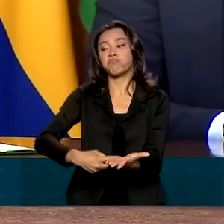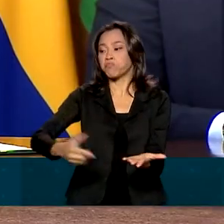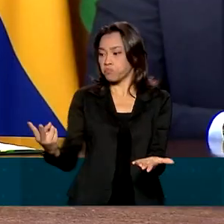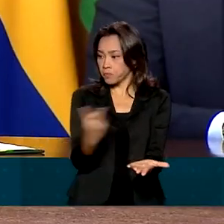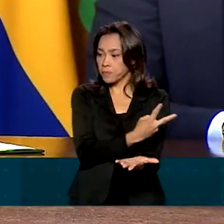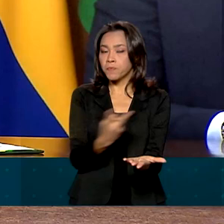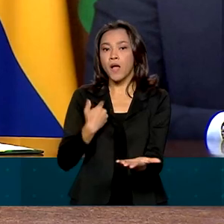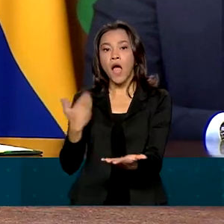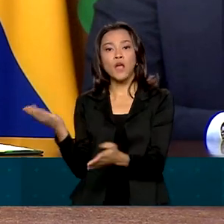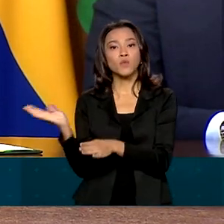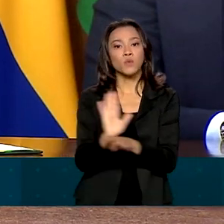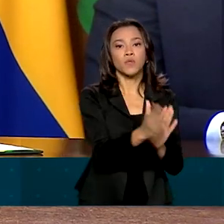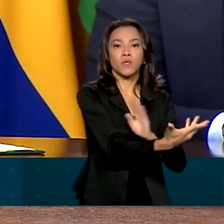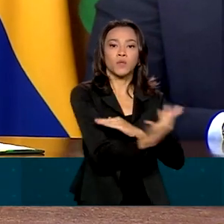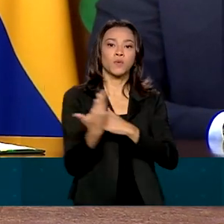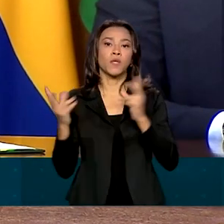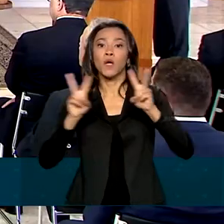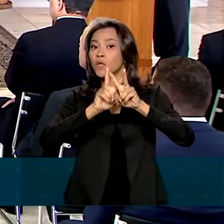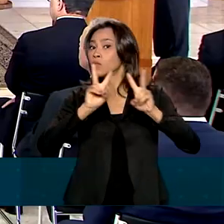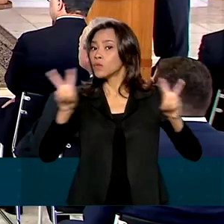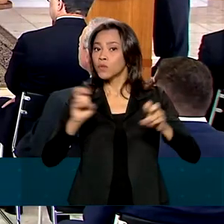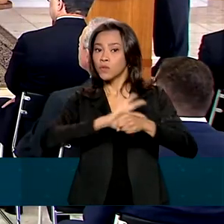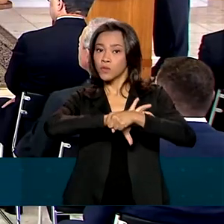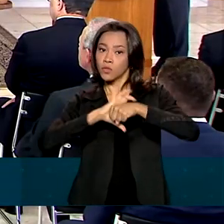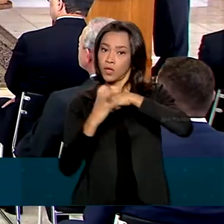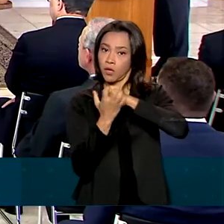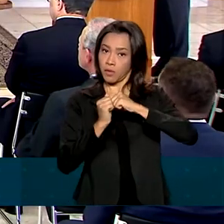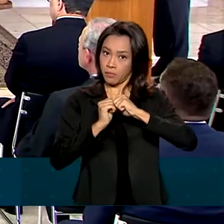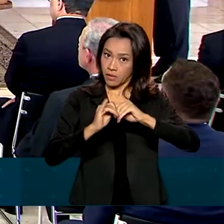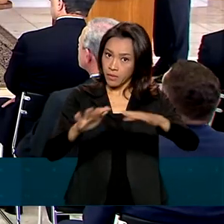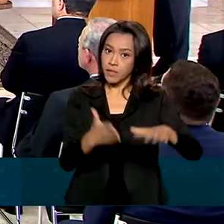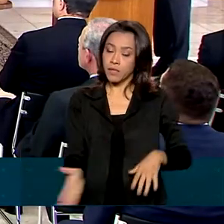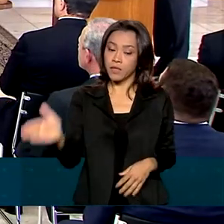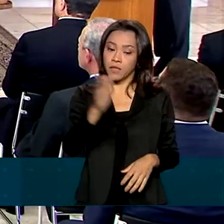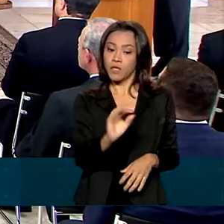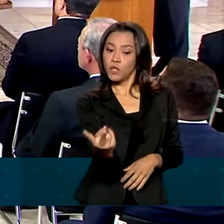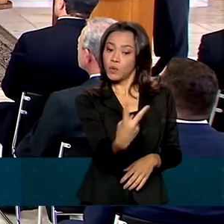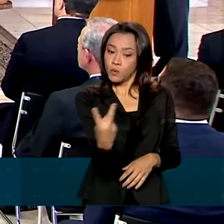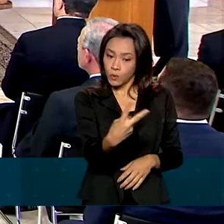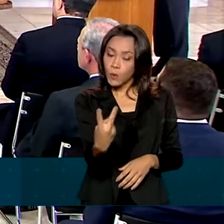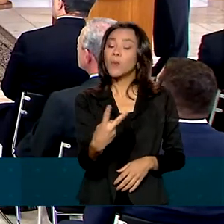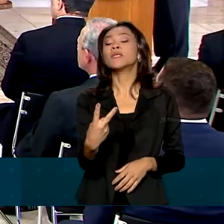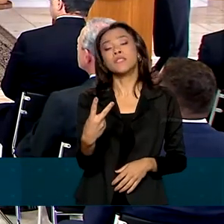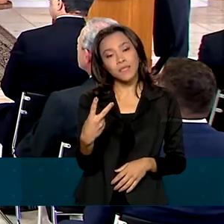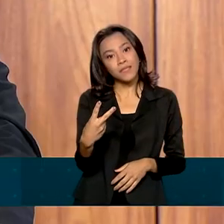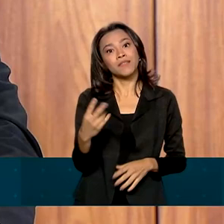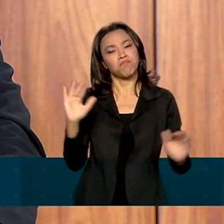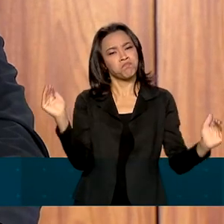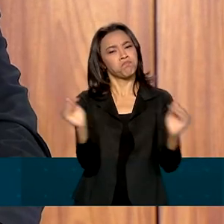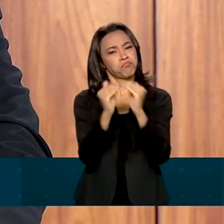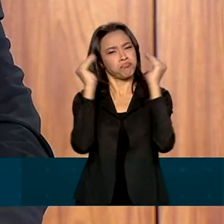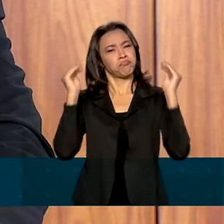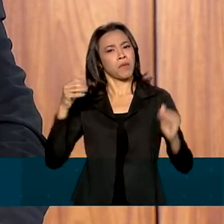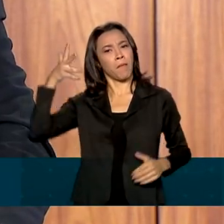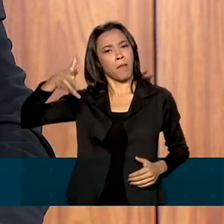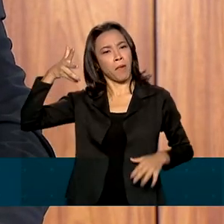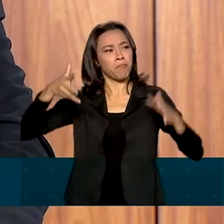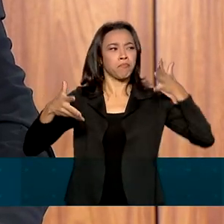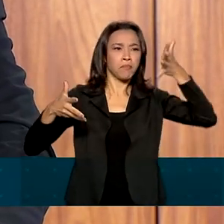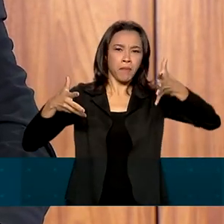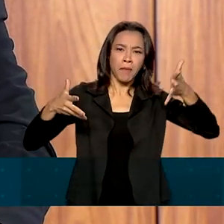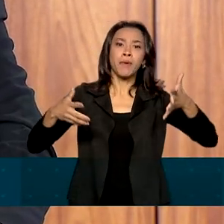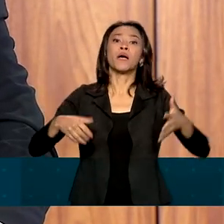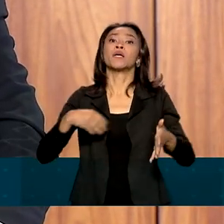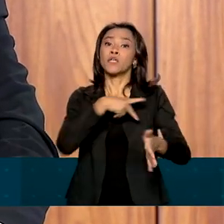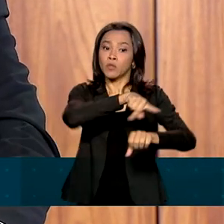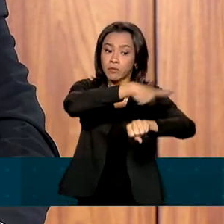troca de ajuda no combate à pandemia. E os dois presidentes acertaram a mensagem única que os países da região